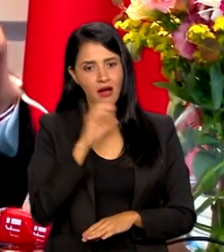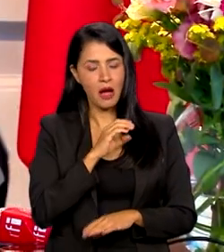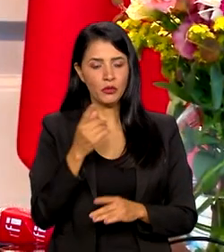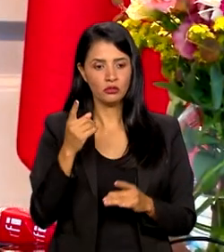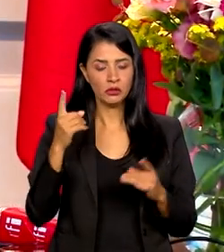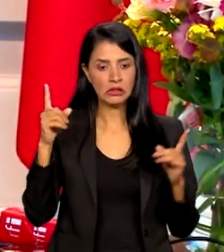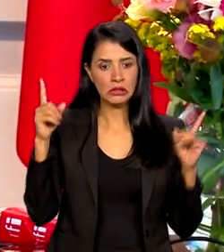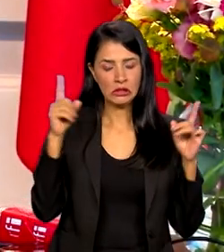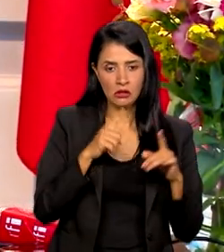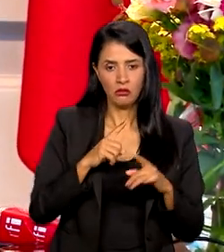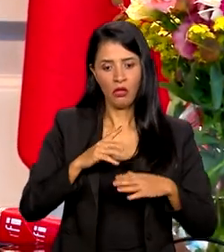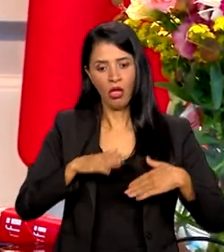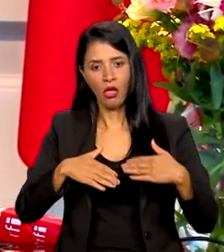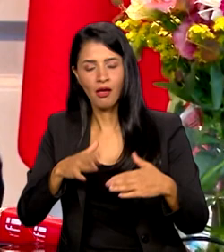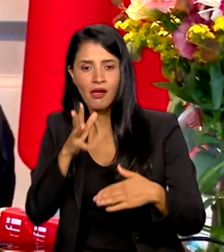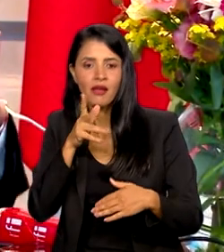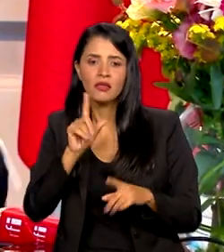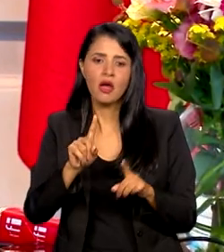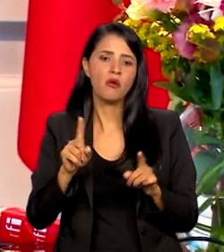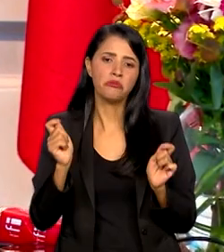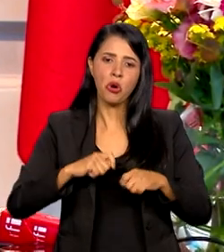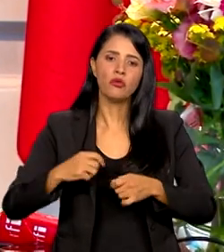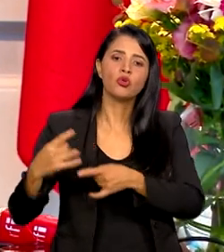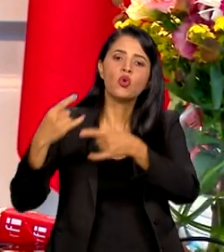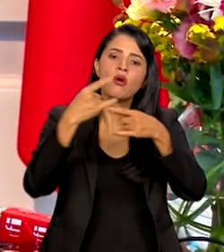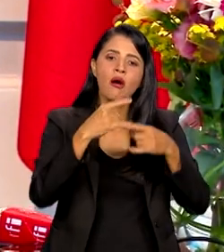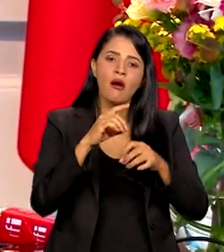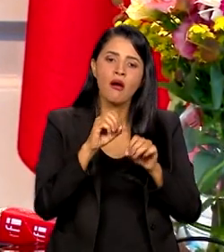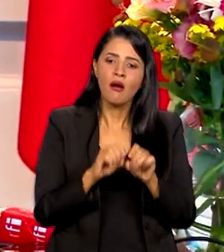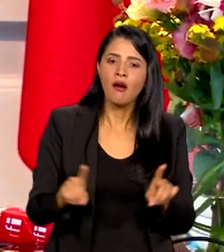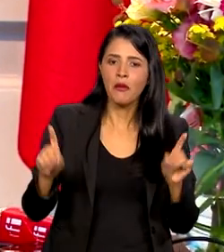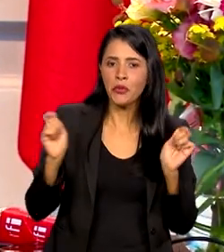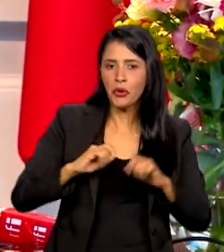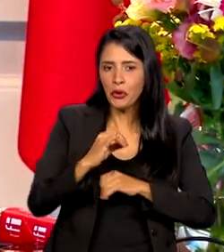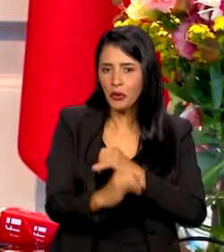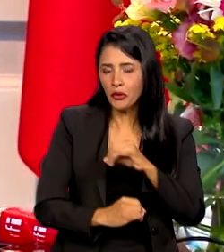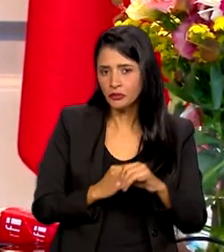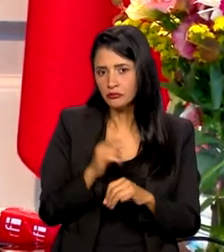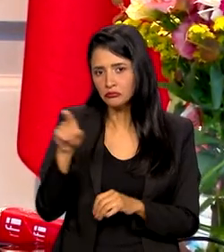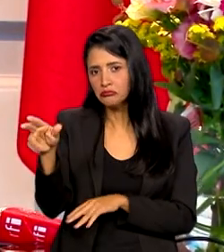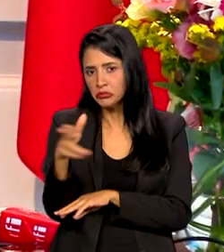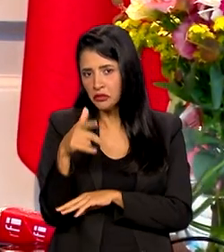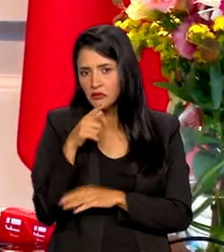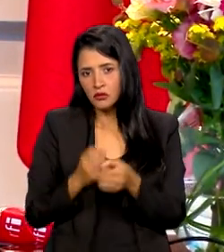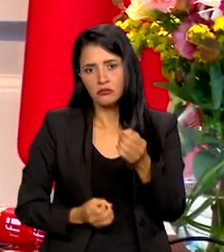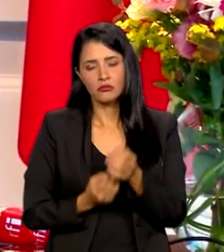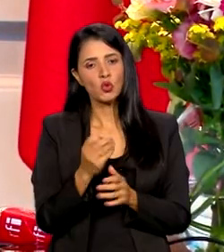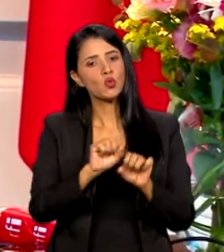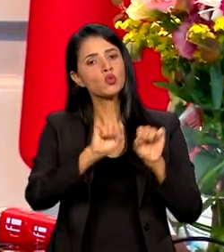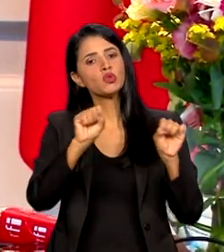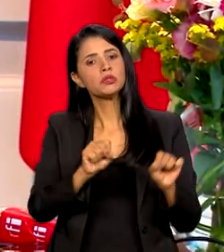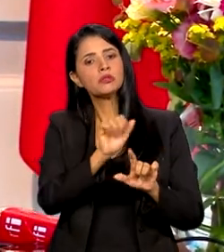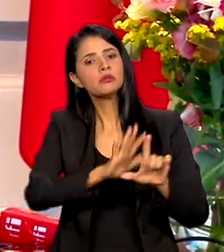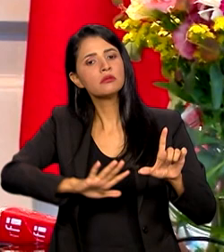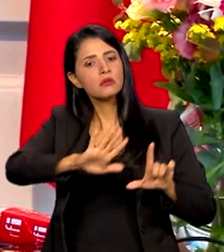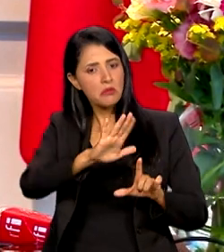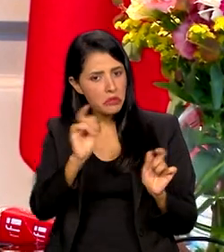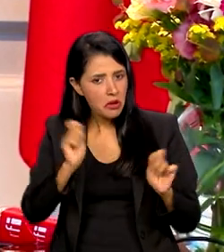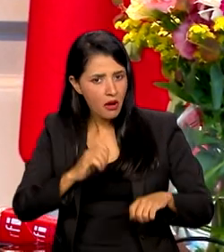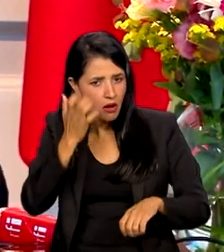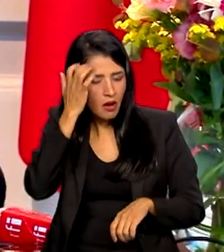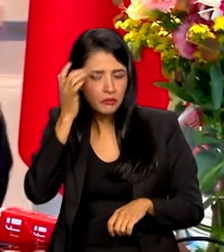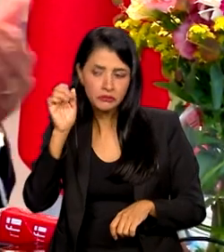essa coisa possa ser mais online, mais... Porque a embaixada estava criando um sistema online... Pois é, para facilitar mais